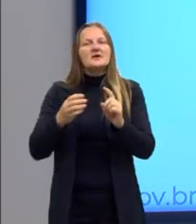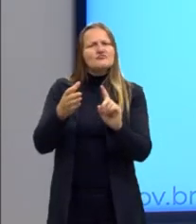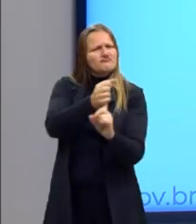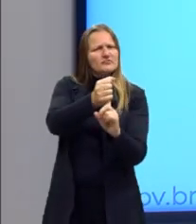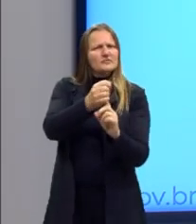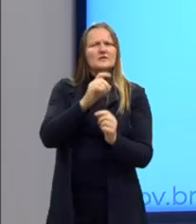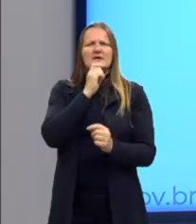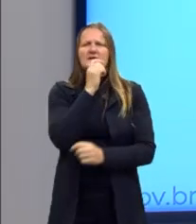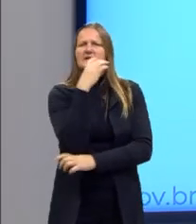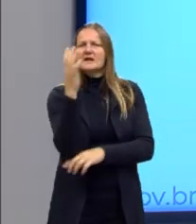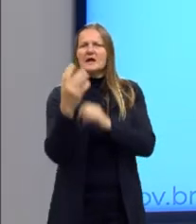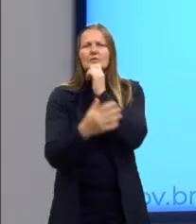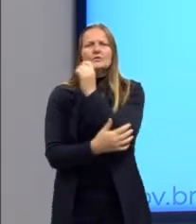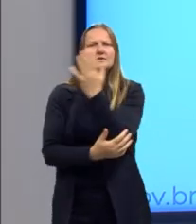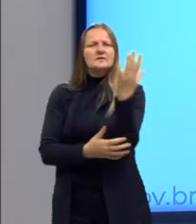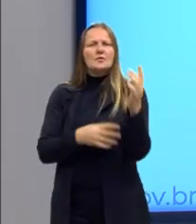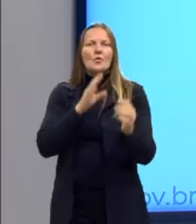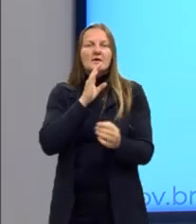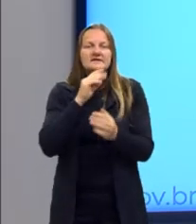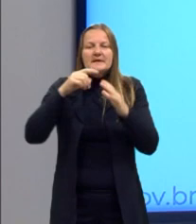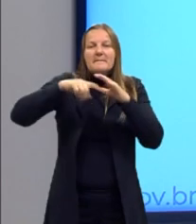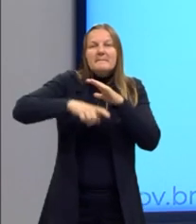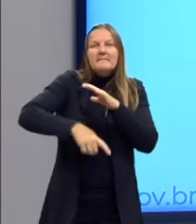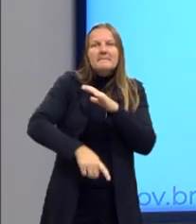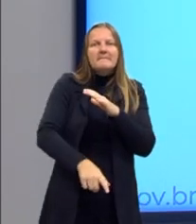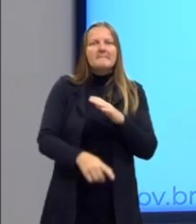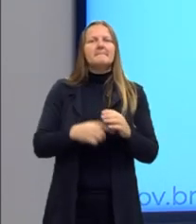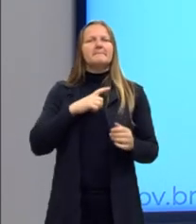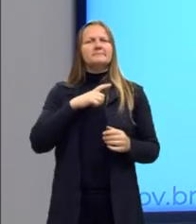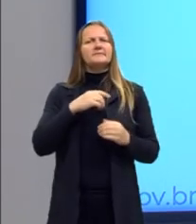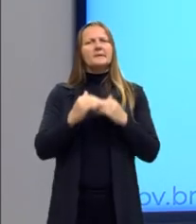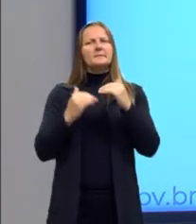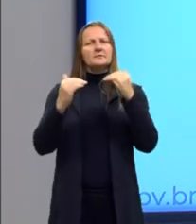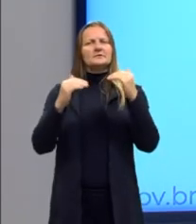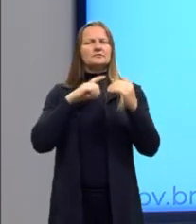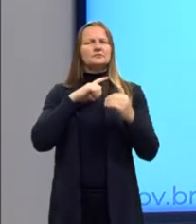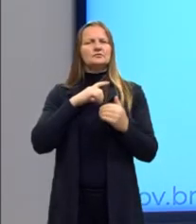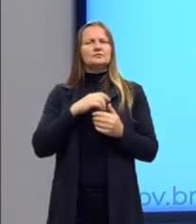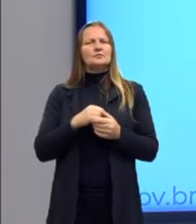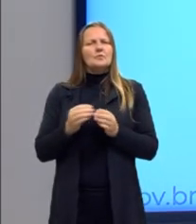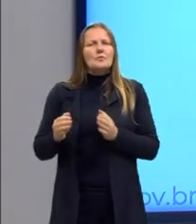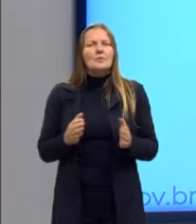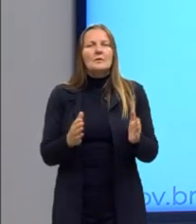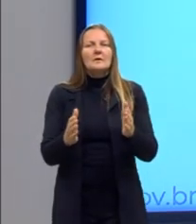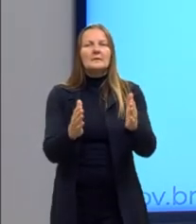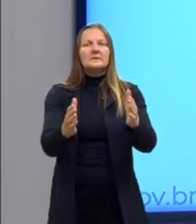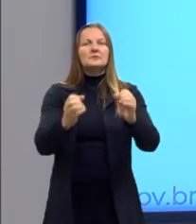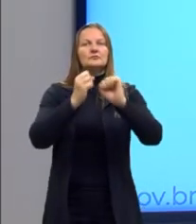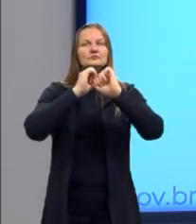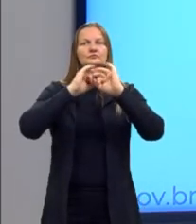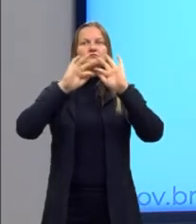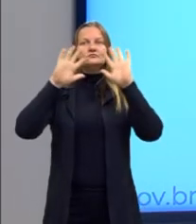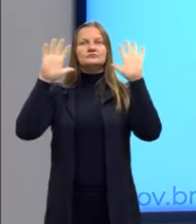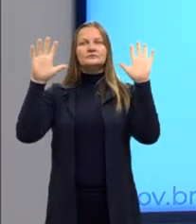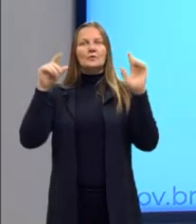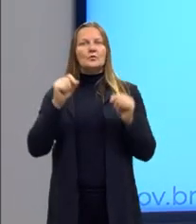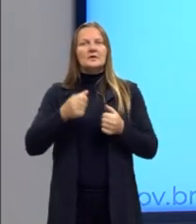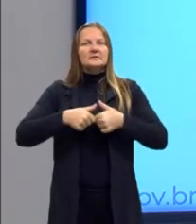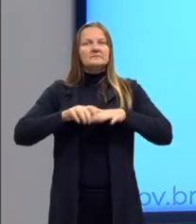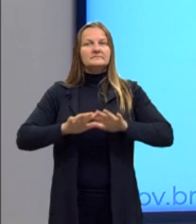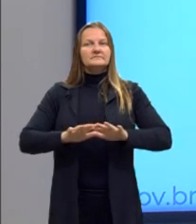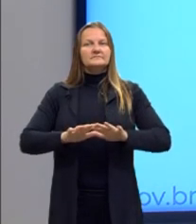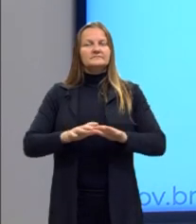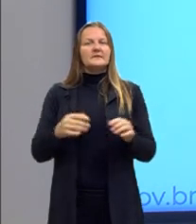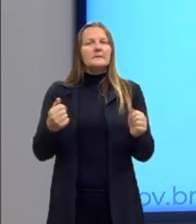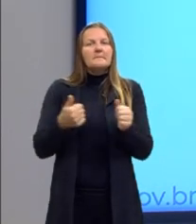natureza. Então veja que esse processo todo é um conhecimento, um caminho para desvendar o que está aqui, o que está